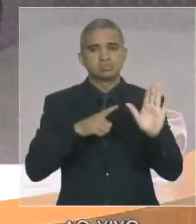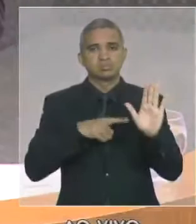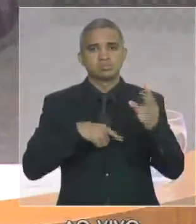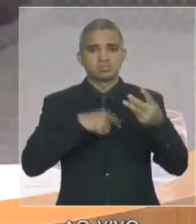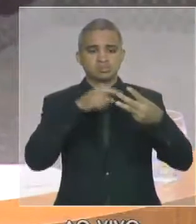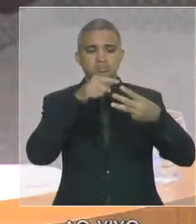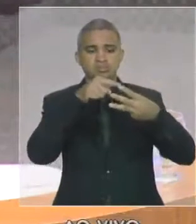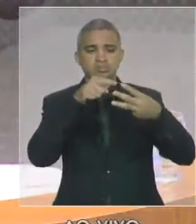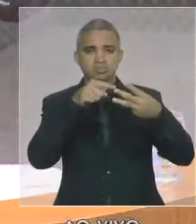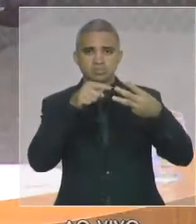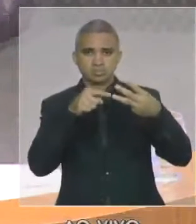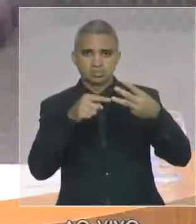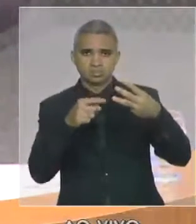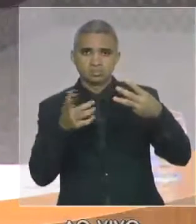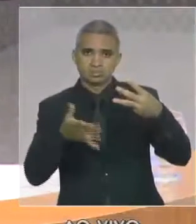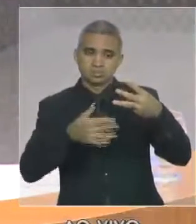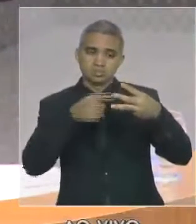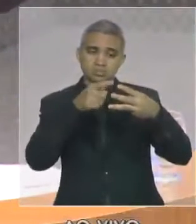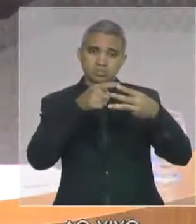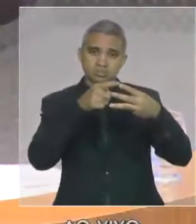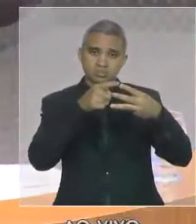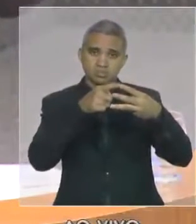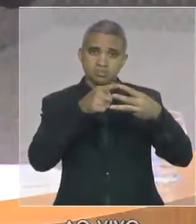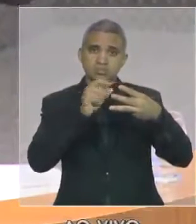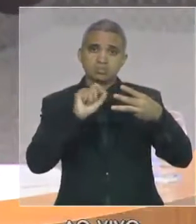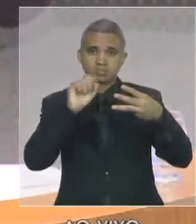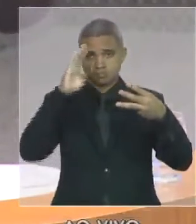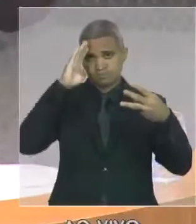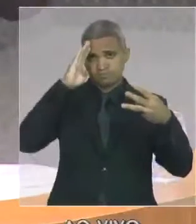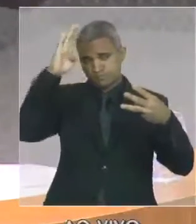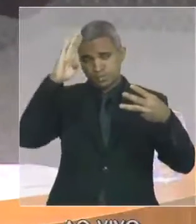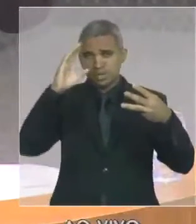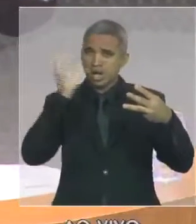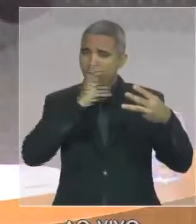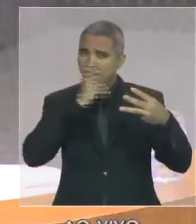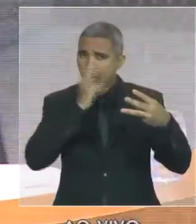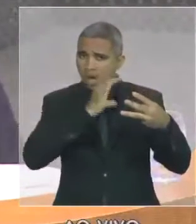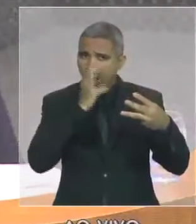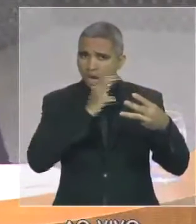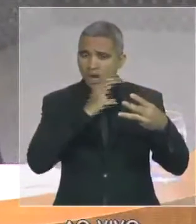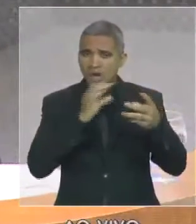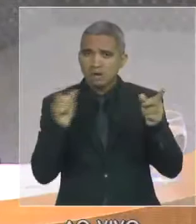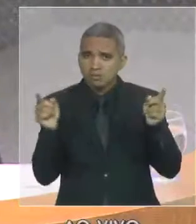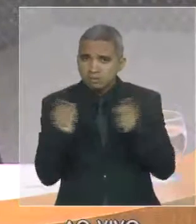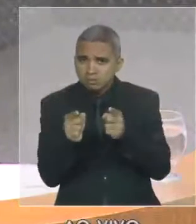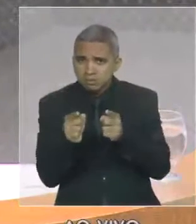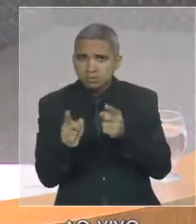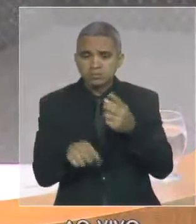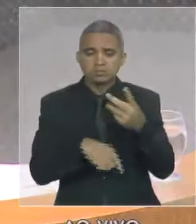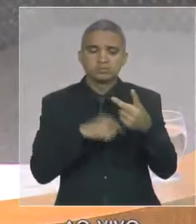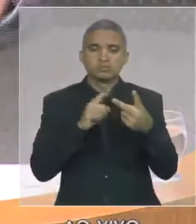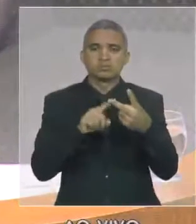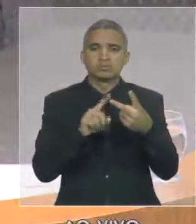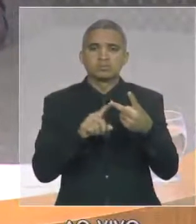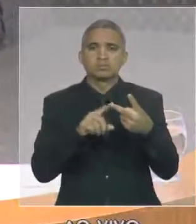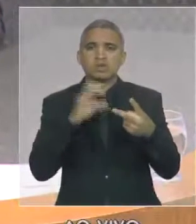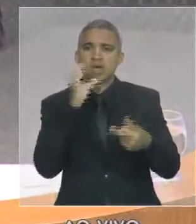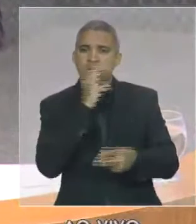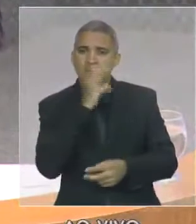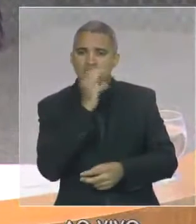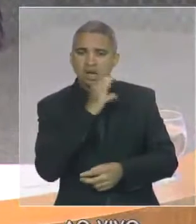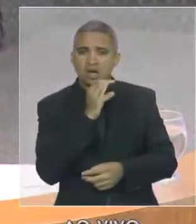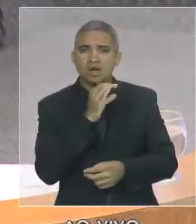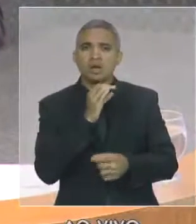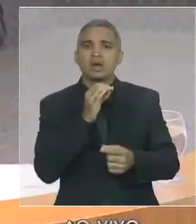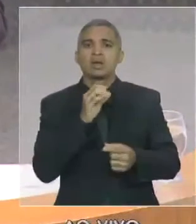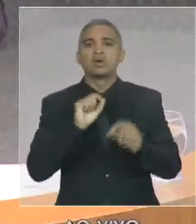mencionar. Em primeiro lugar, uma agenda prioritária imediata, de curto prazo, uma agenda emergencial. Em primeiro lugar, a busca